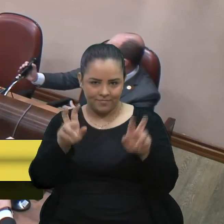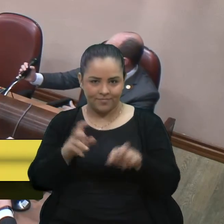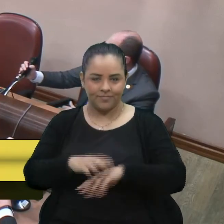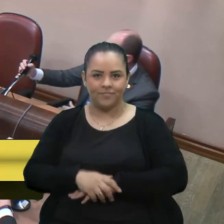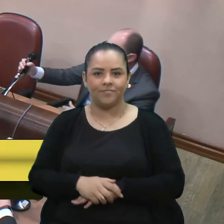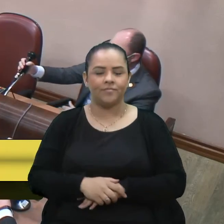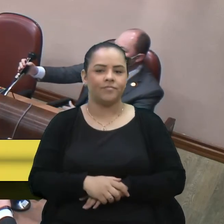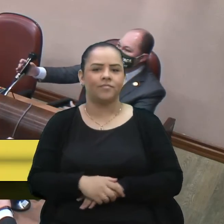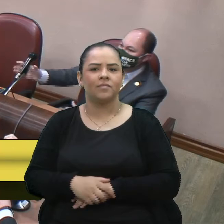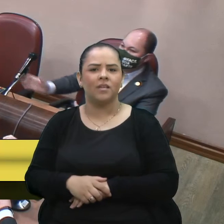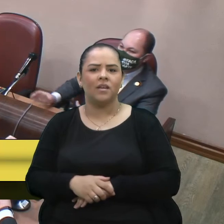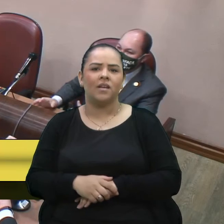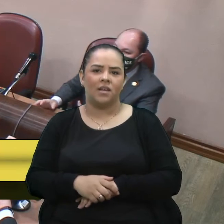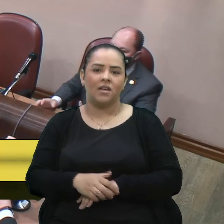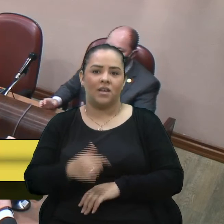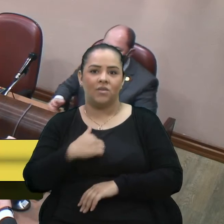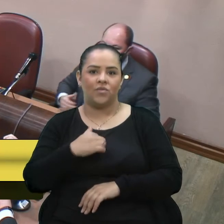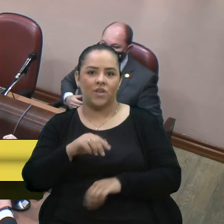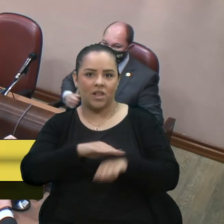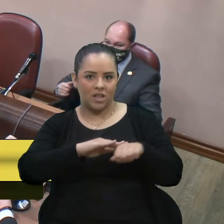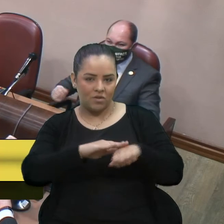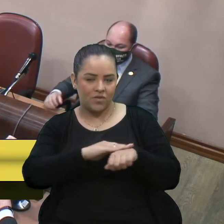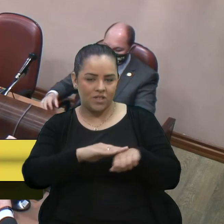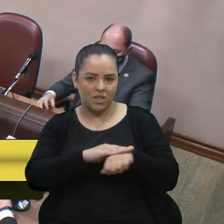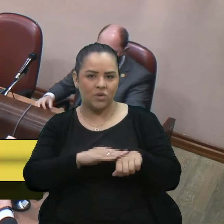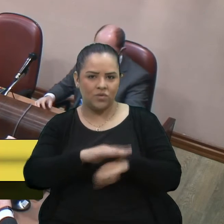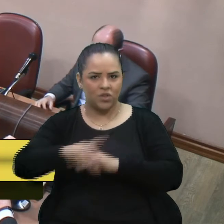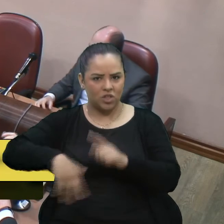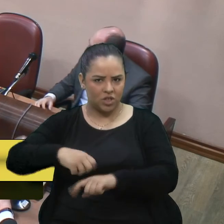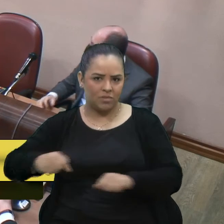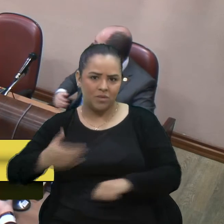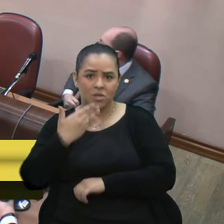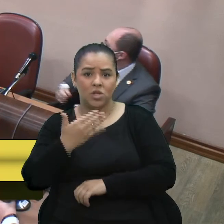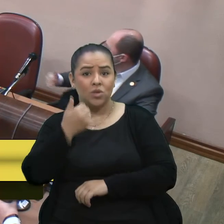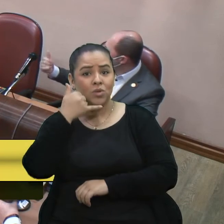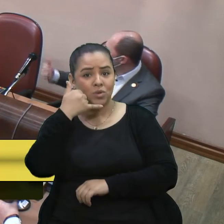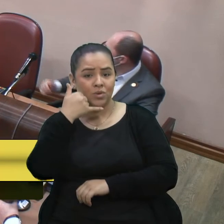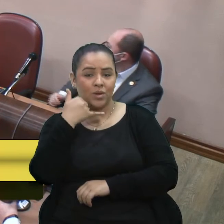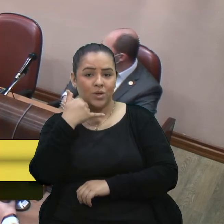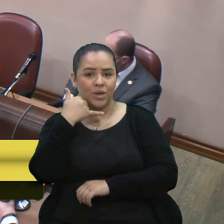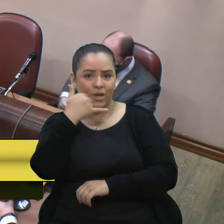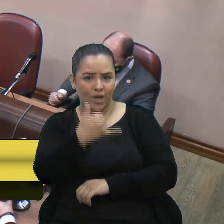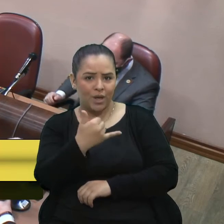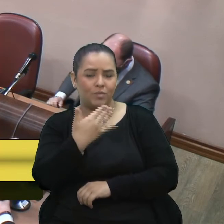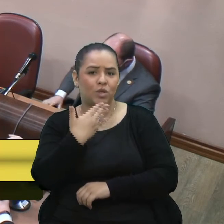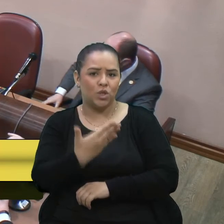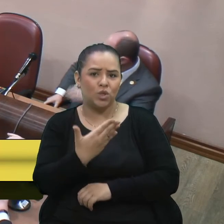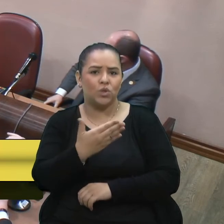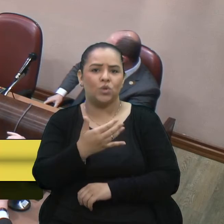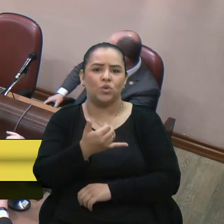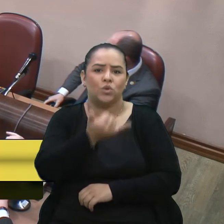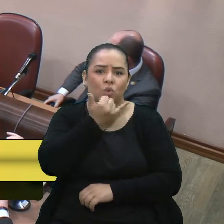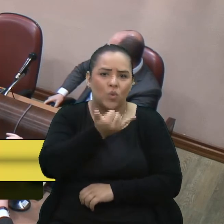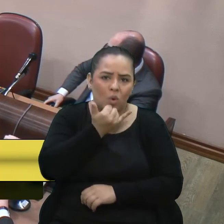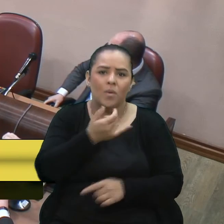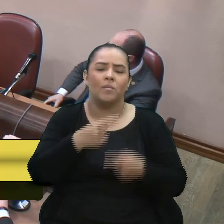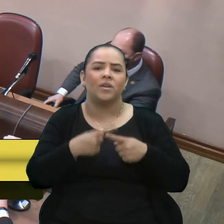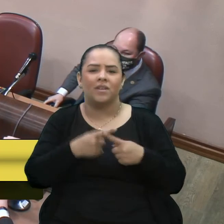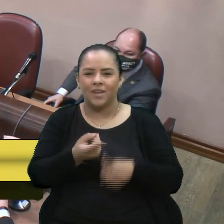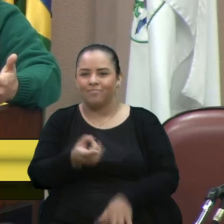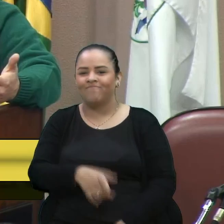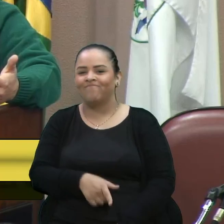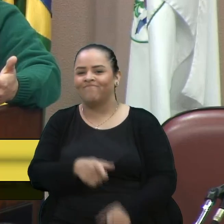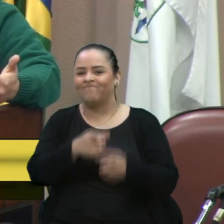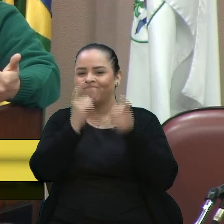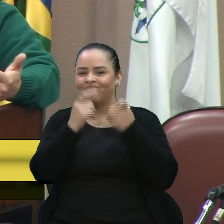Jaime e pedi desculpa para ele, porque eu já vi a malandragem de cara. Eu ainda, então, eu quero parabenizar